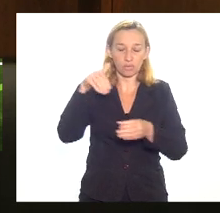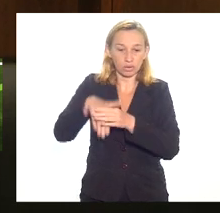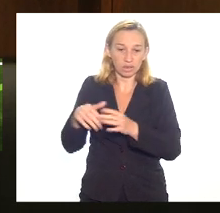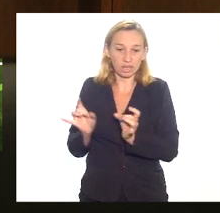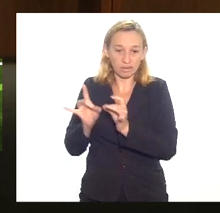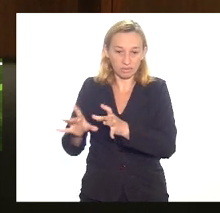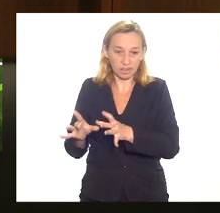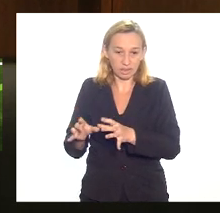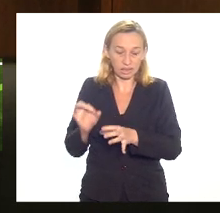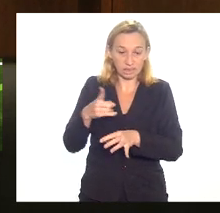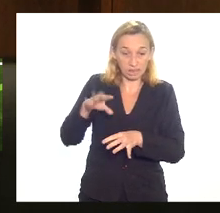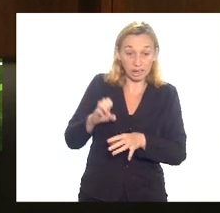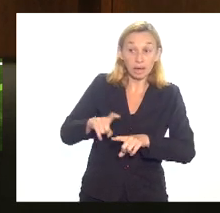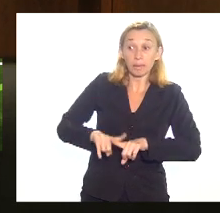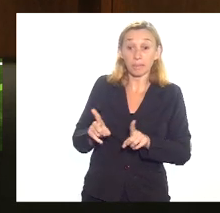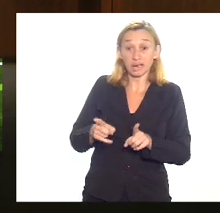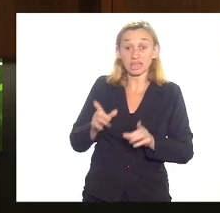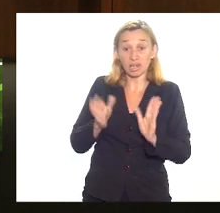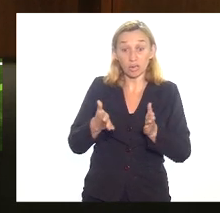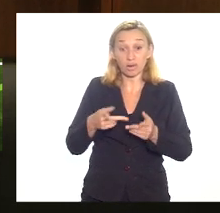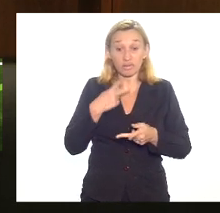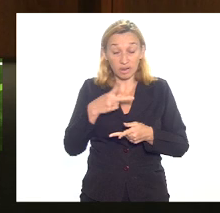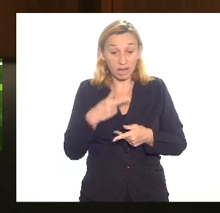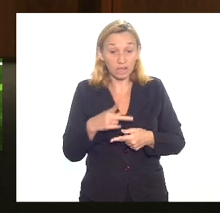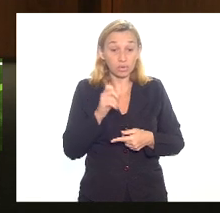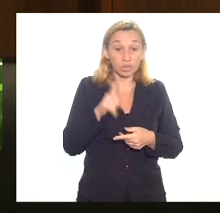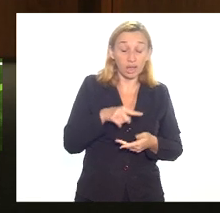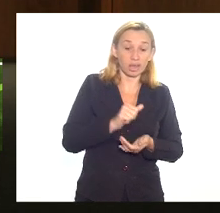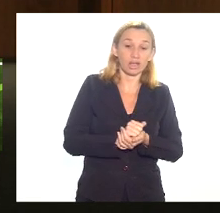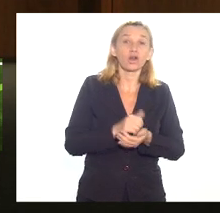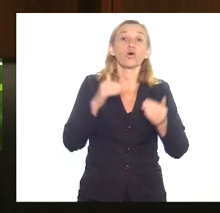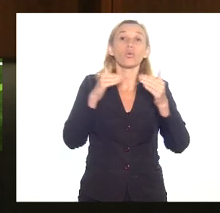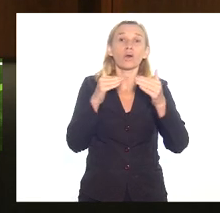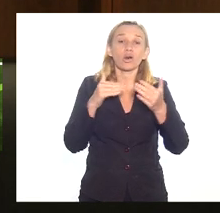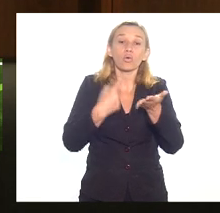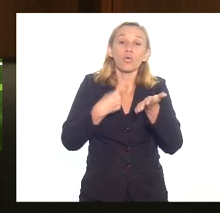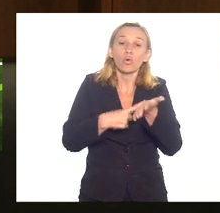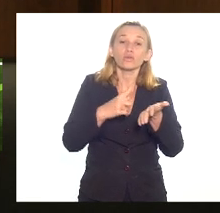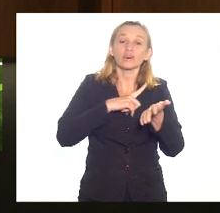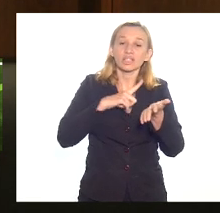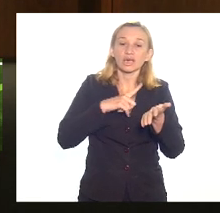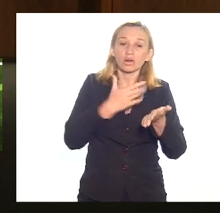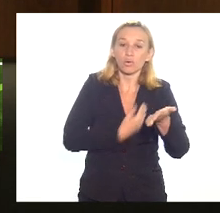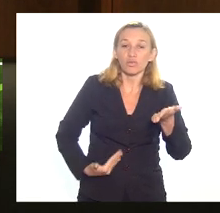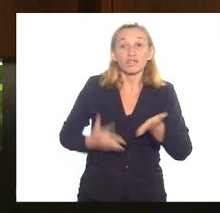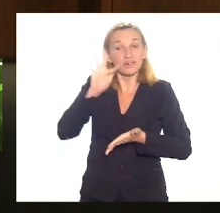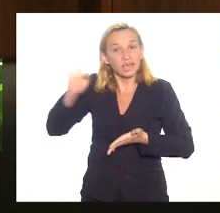mas o a gente está colocando em jogo agora aqui é qual é o acordo que nós vamos ter com o governo federal